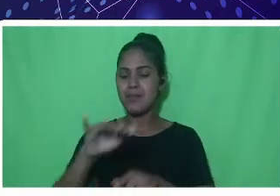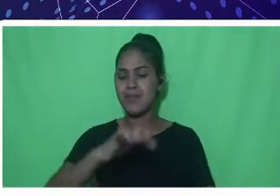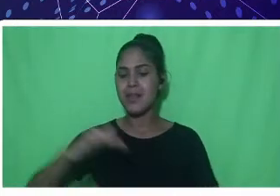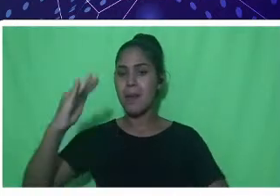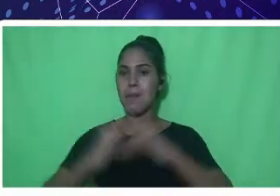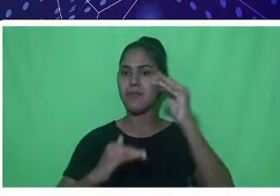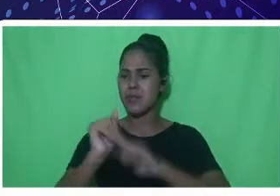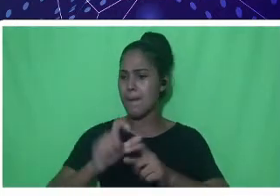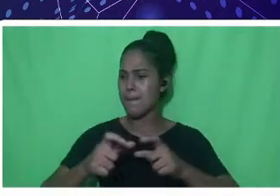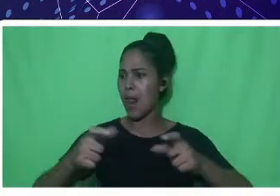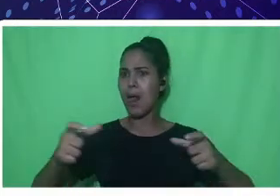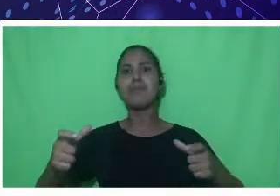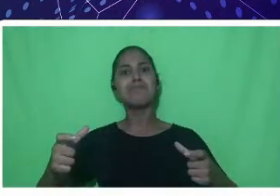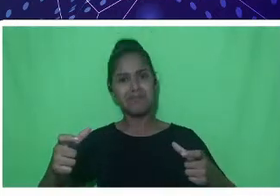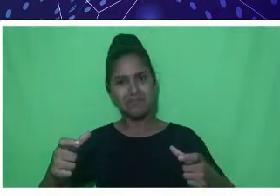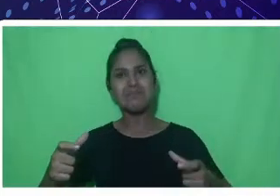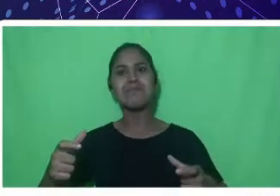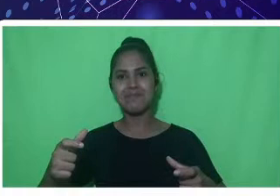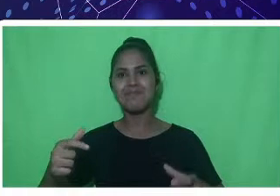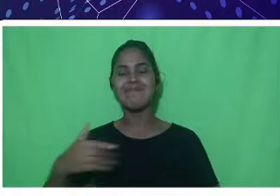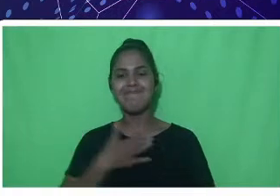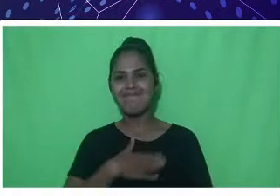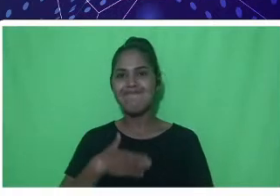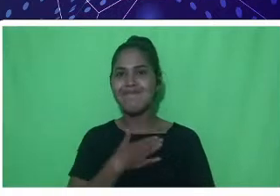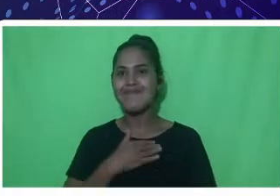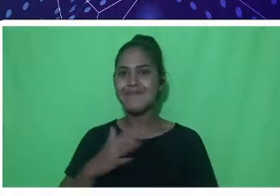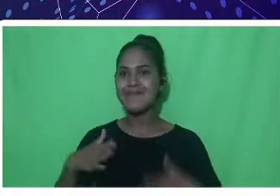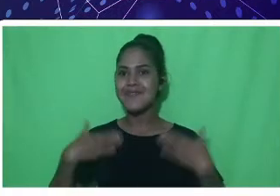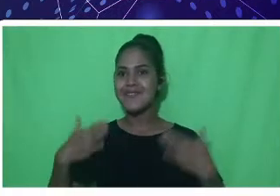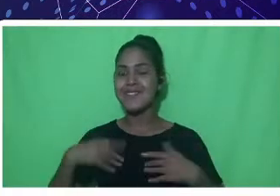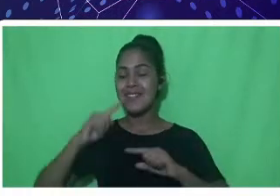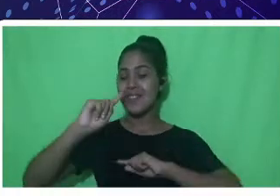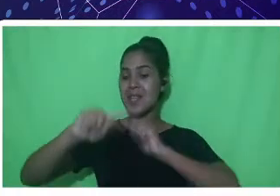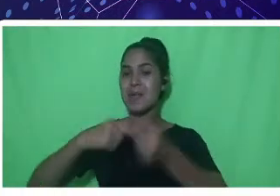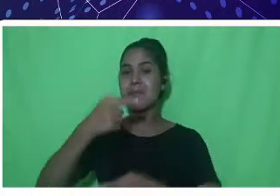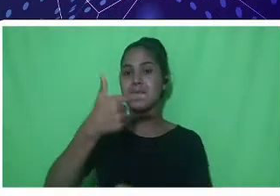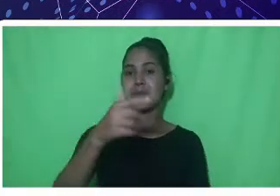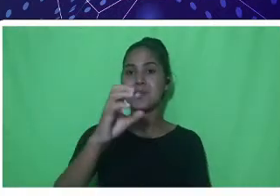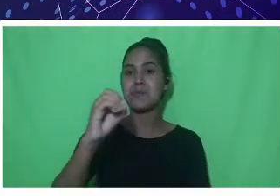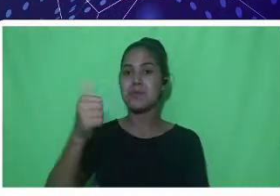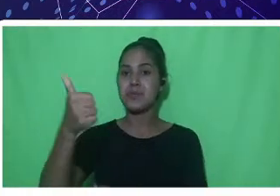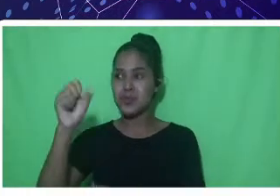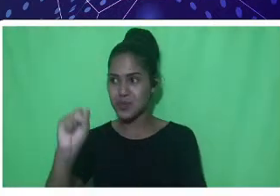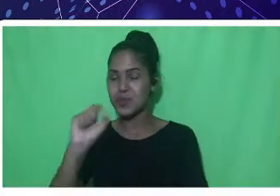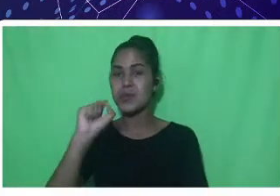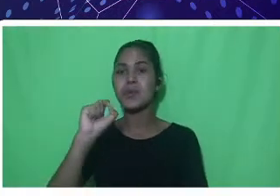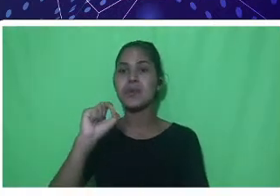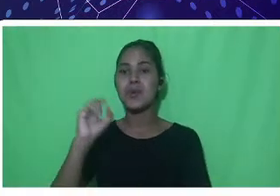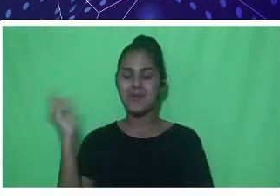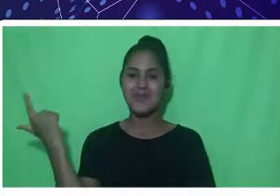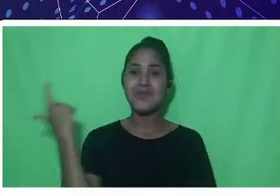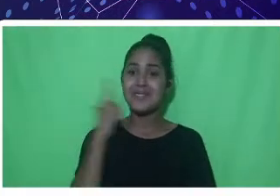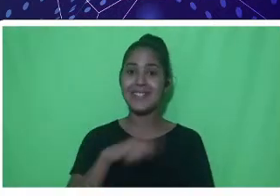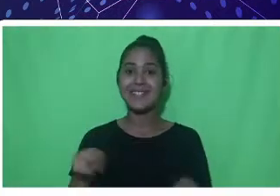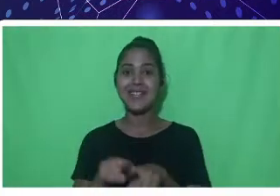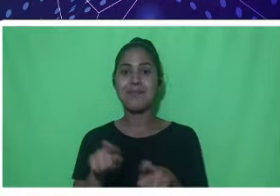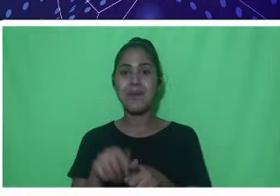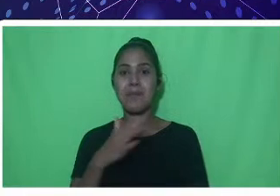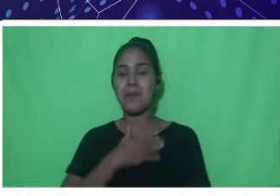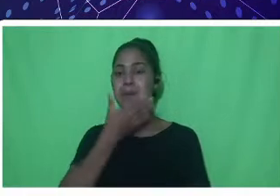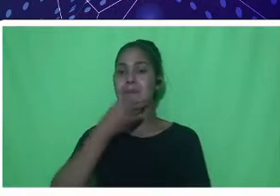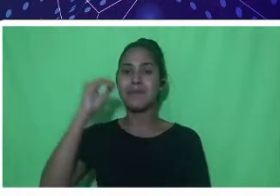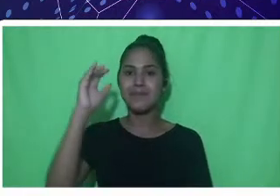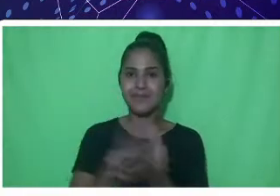e me empolguei tanto que quando foi em 2018 consegui que meu marido também entrasse pelo